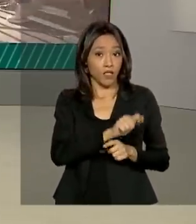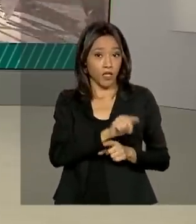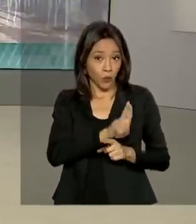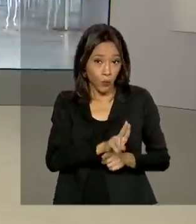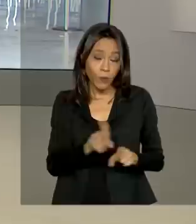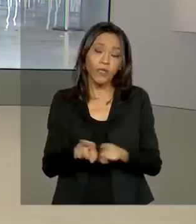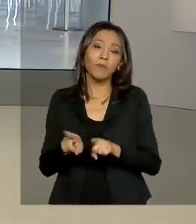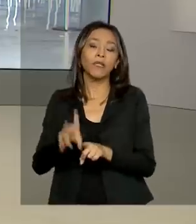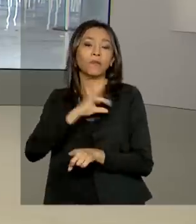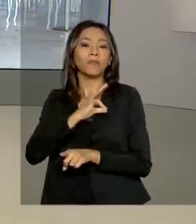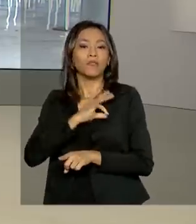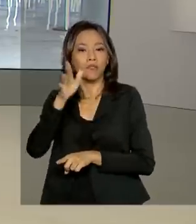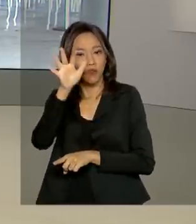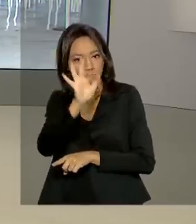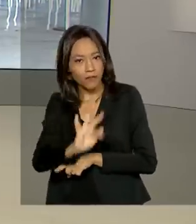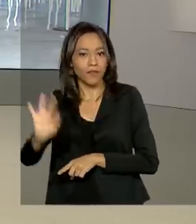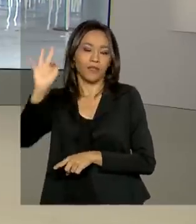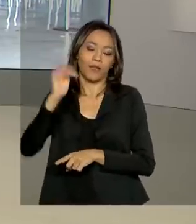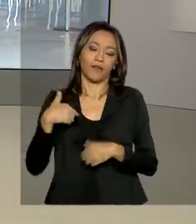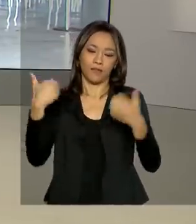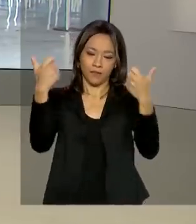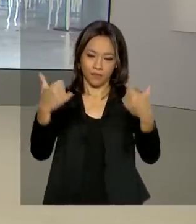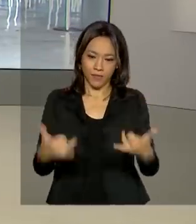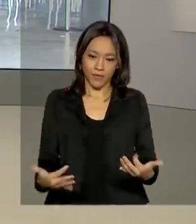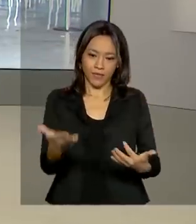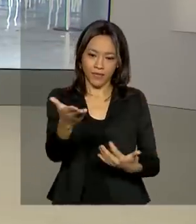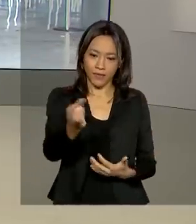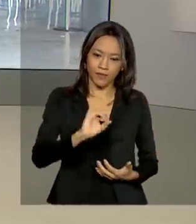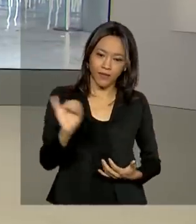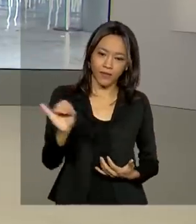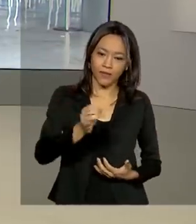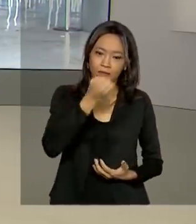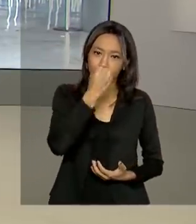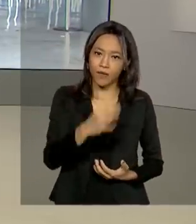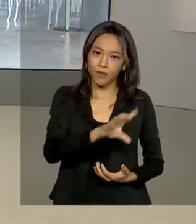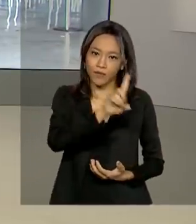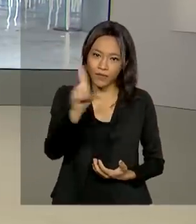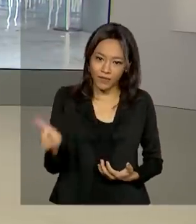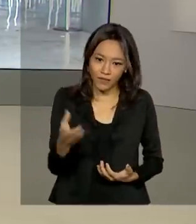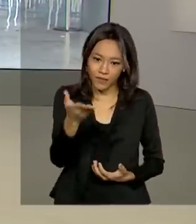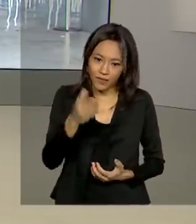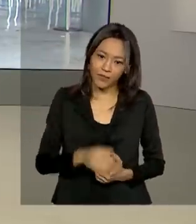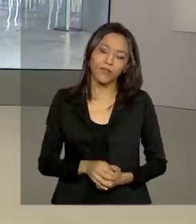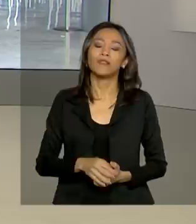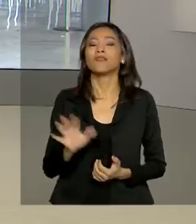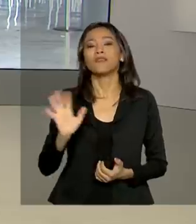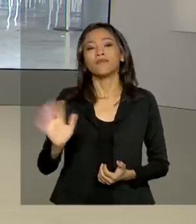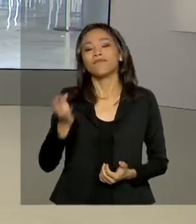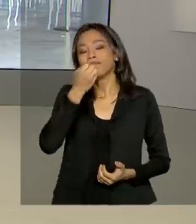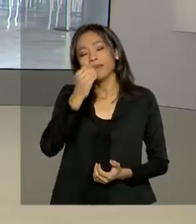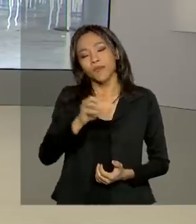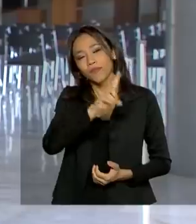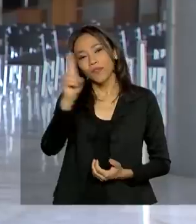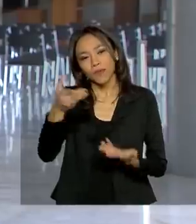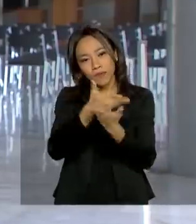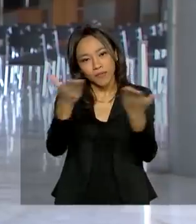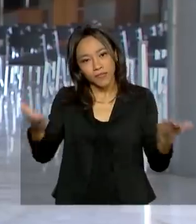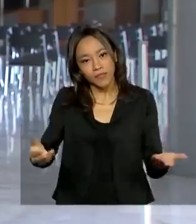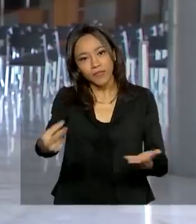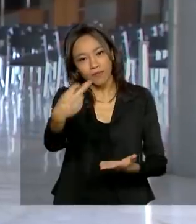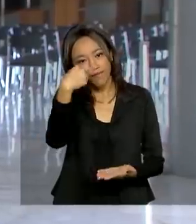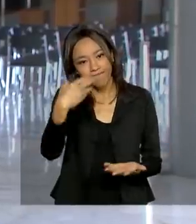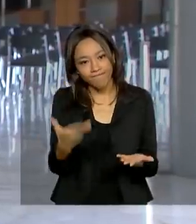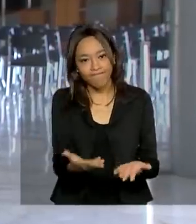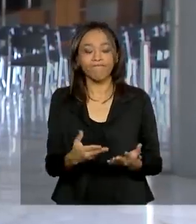Selma Dias conta tudo para a gente agora, direto do Palácio do Planalto. Oi, Selma, bom dia. Oi, Renata. Bom dia para você, também para quem está conosco.